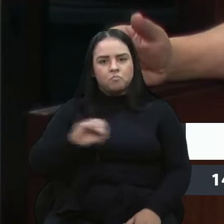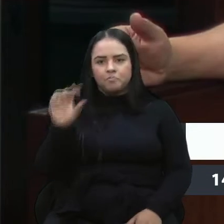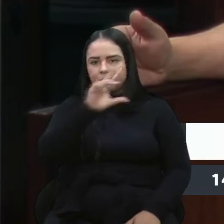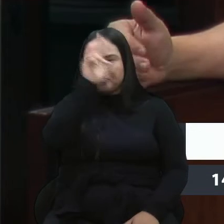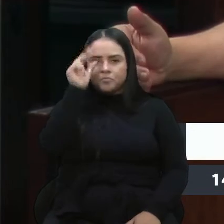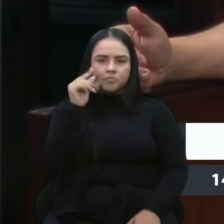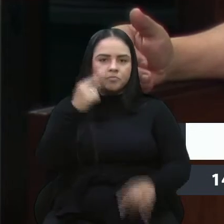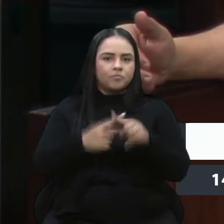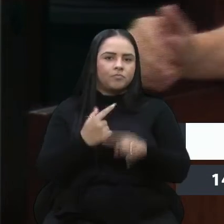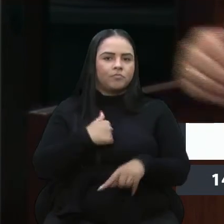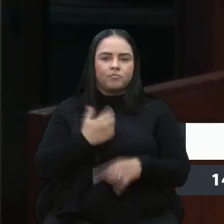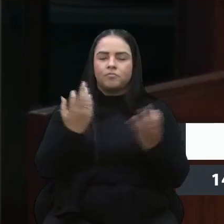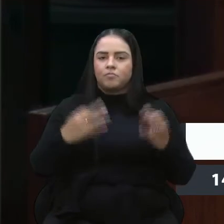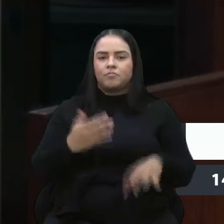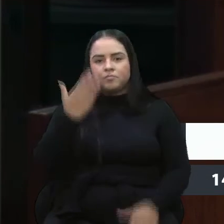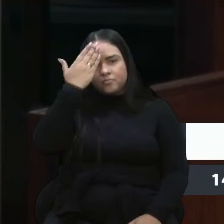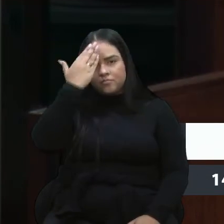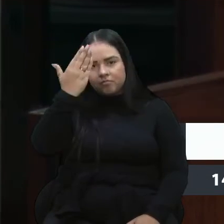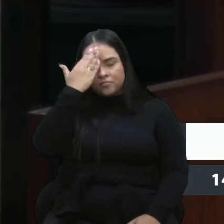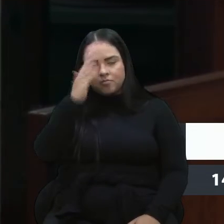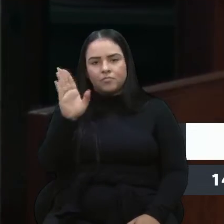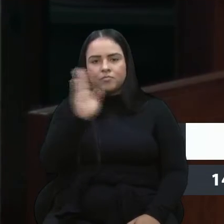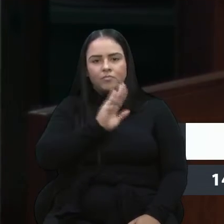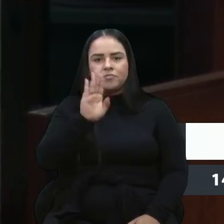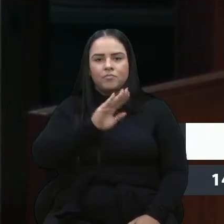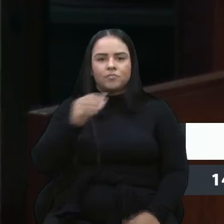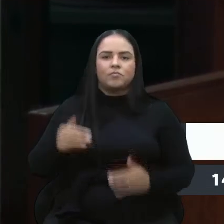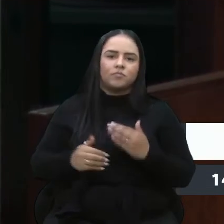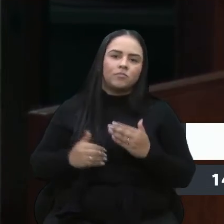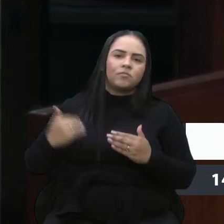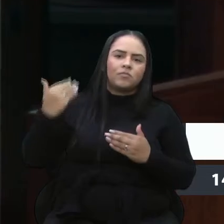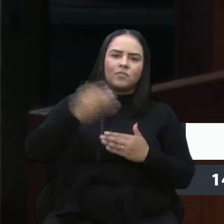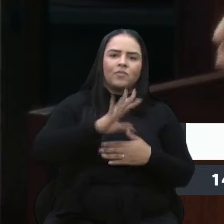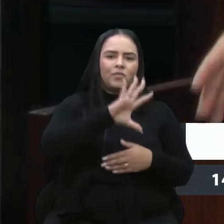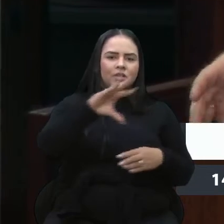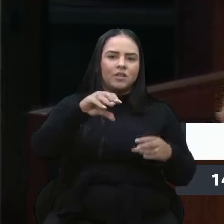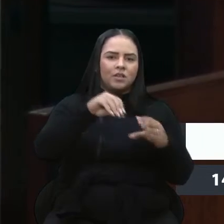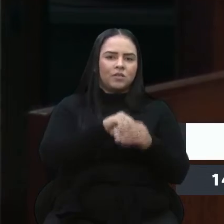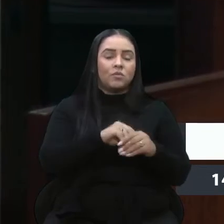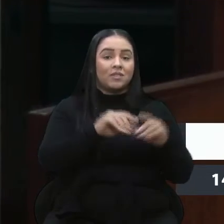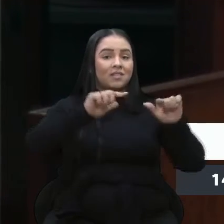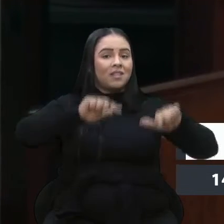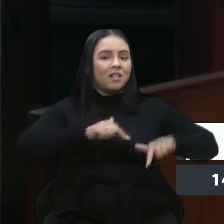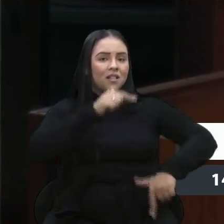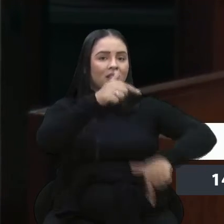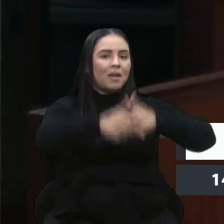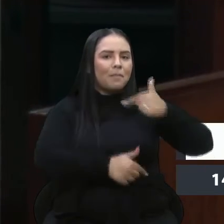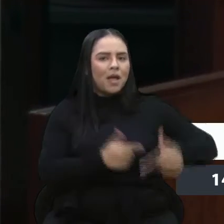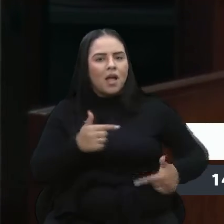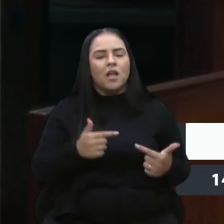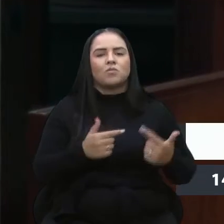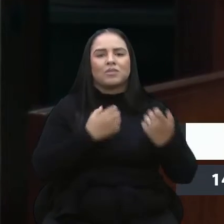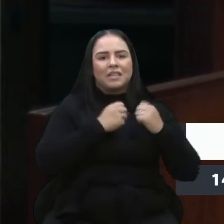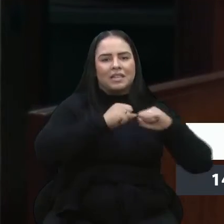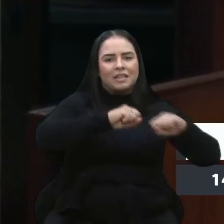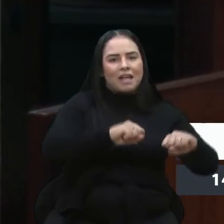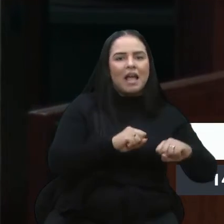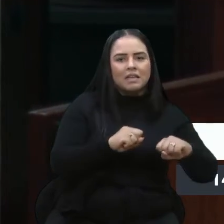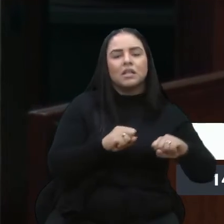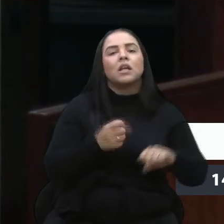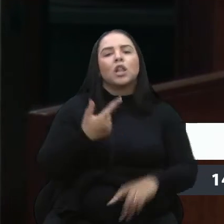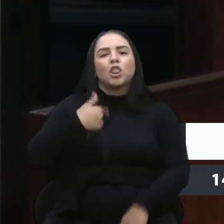porque tenho certeza absoluta que logo, logo, dentro dos escritórios, dentro do nosso próprio trabalho aqui, nós vamos ter também